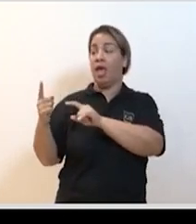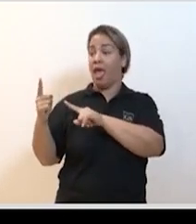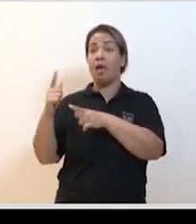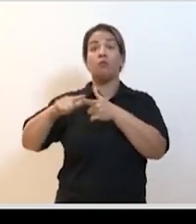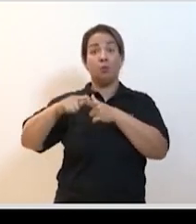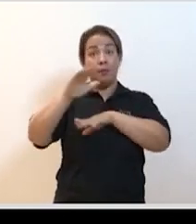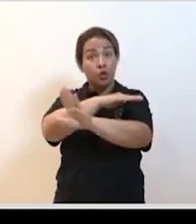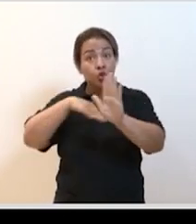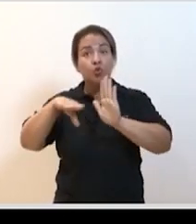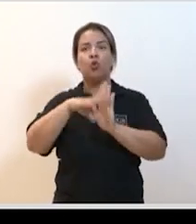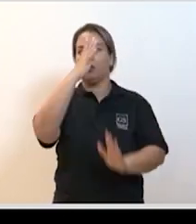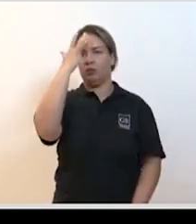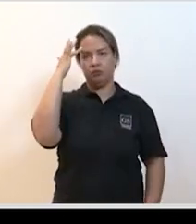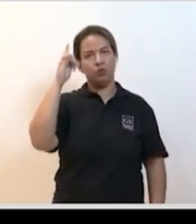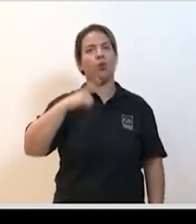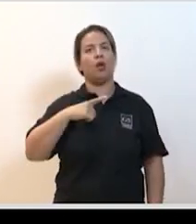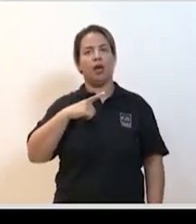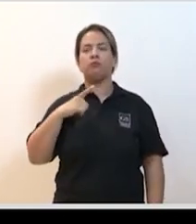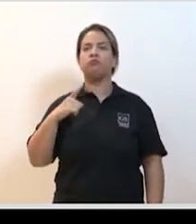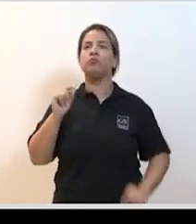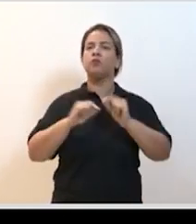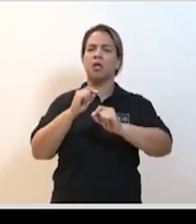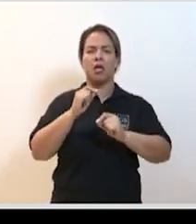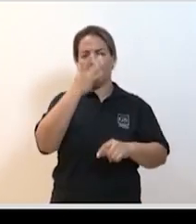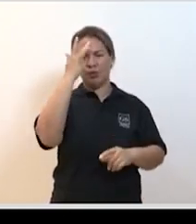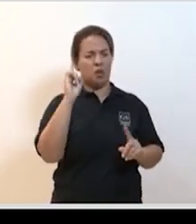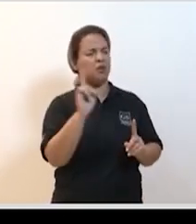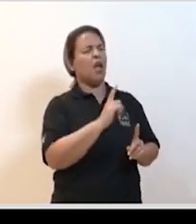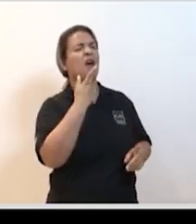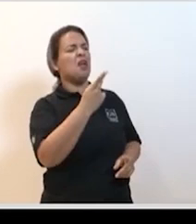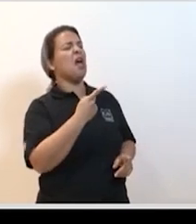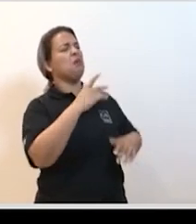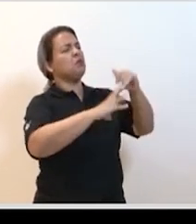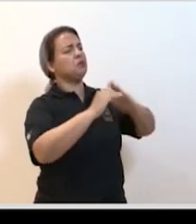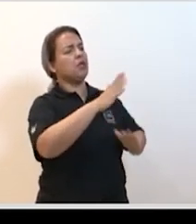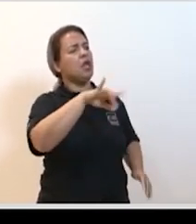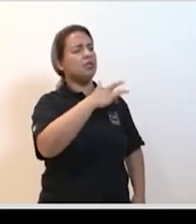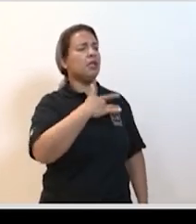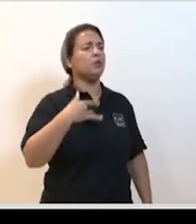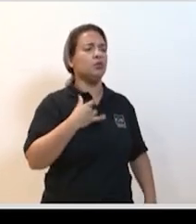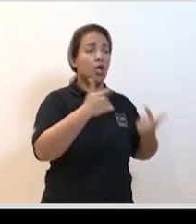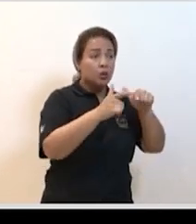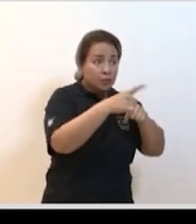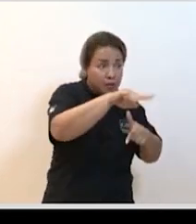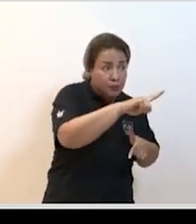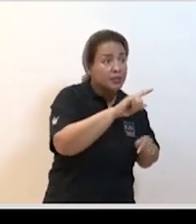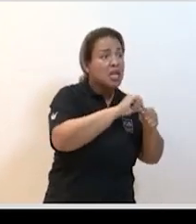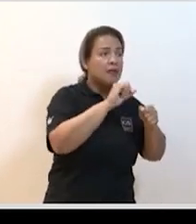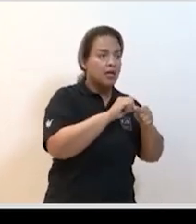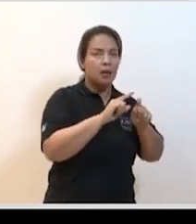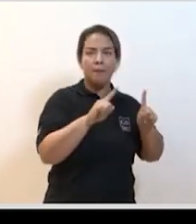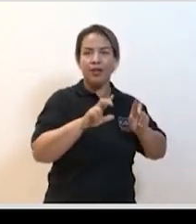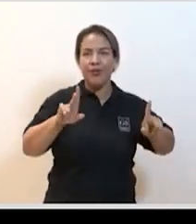de todos às vezes as pessoas vêm falar com nós profissionais de saúde de uma forma geral poxa é o trabalho que vocês estão fazendo mas não é o trabalho que todos estamos